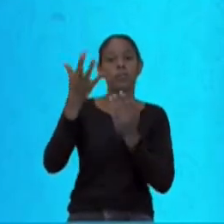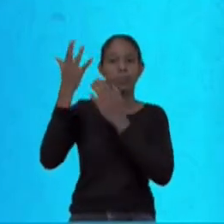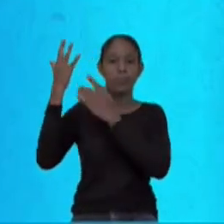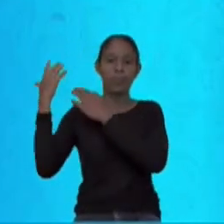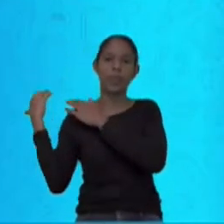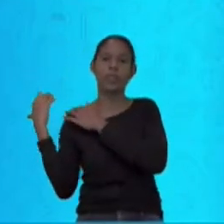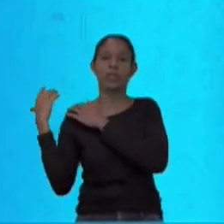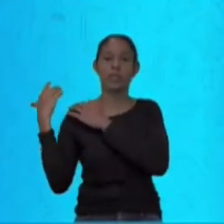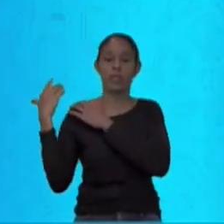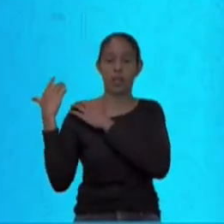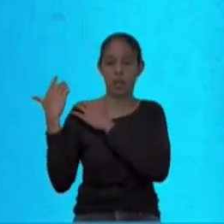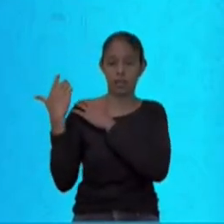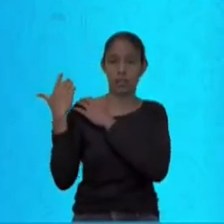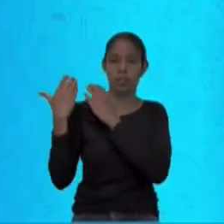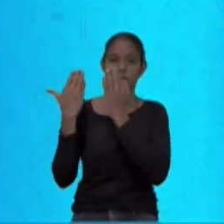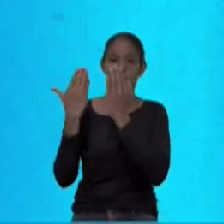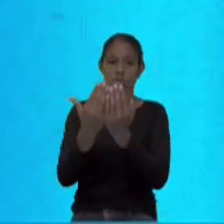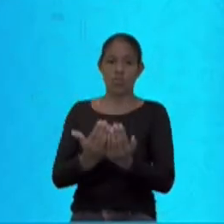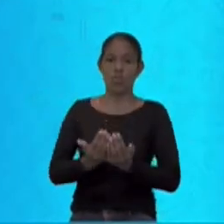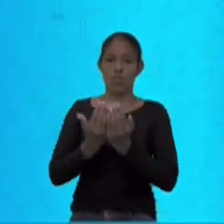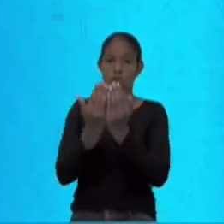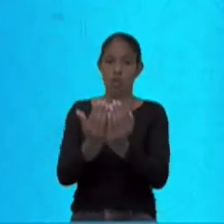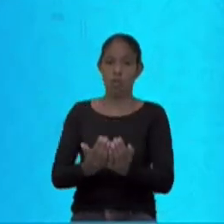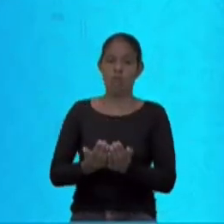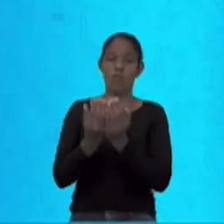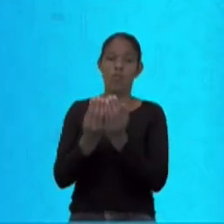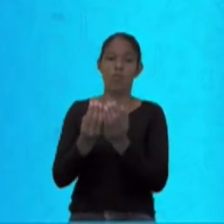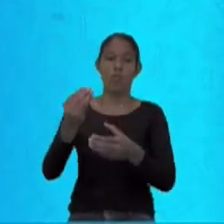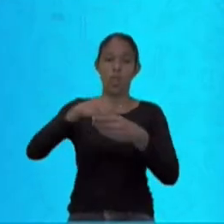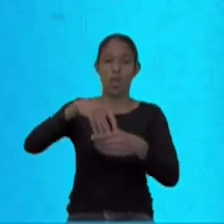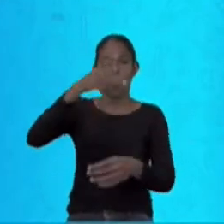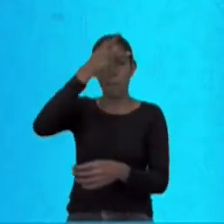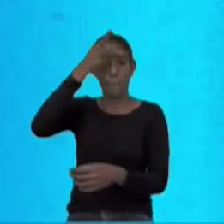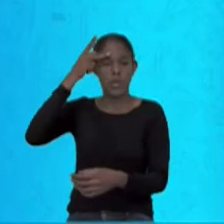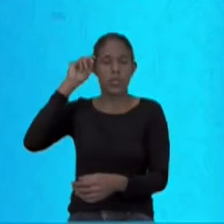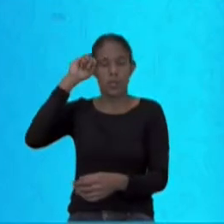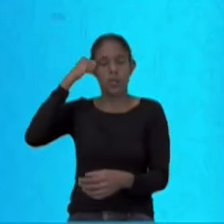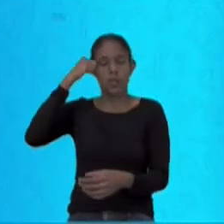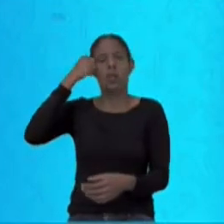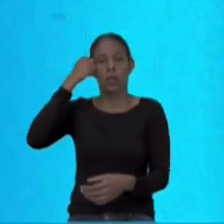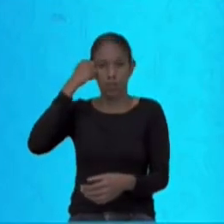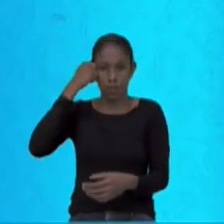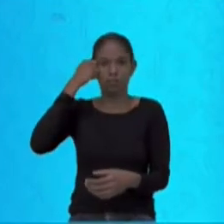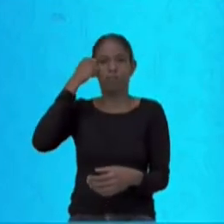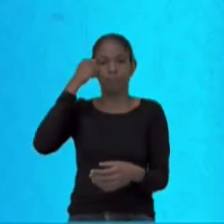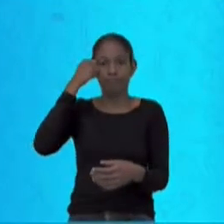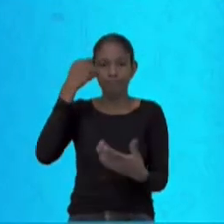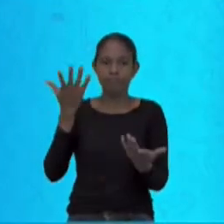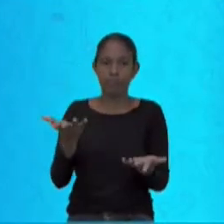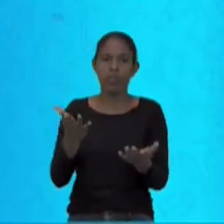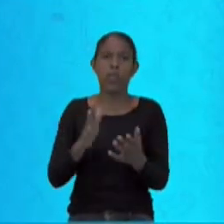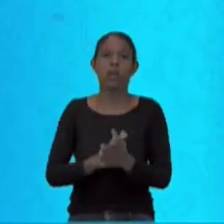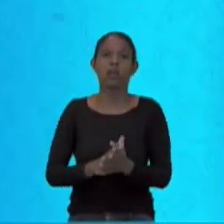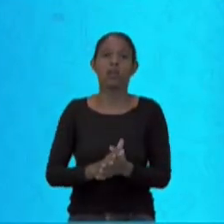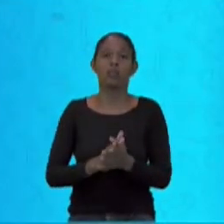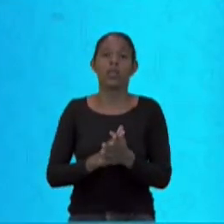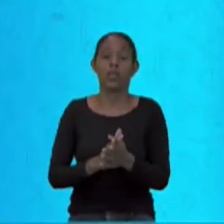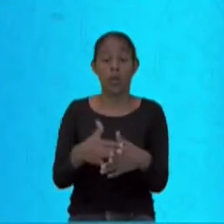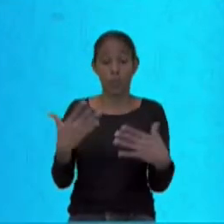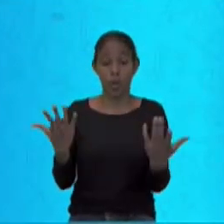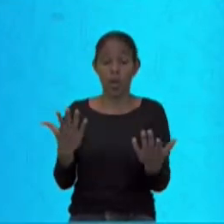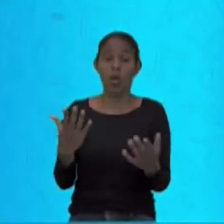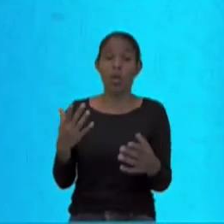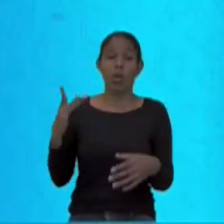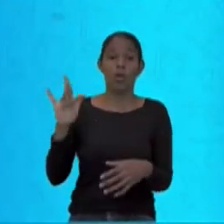negros. Lá, sim, juntamente com os negros, considerando o período que nós chamamos de período de incubação, esse mosquito